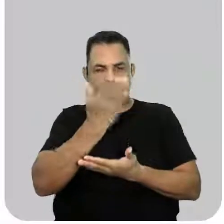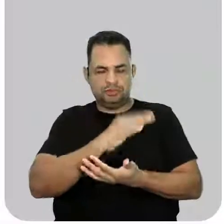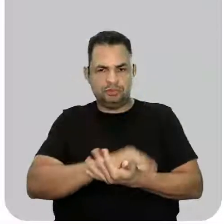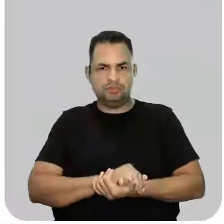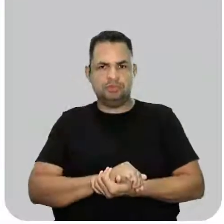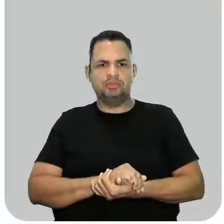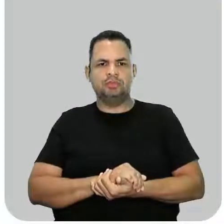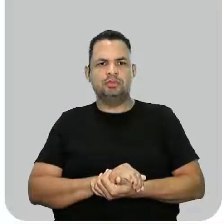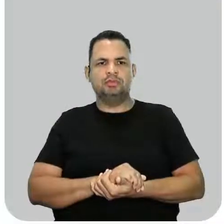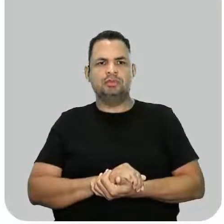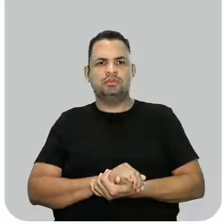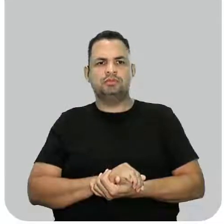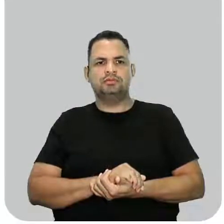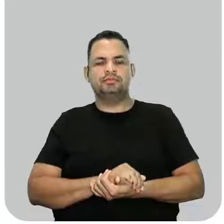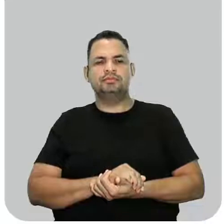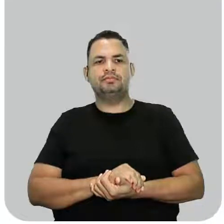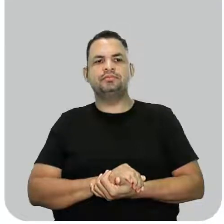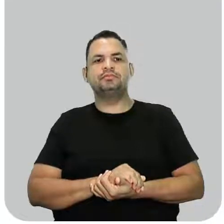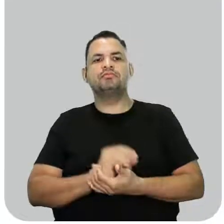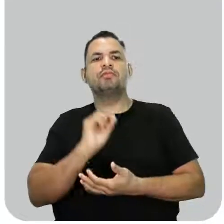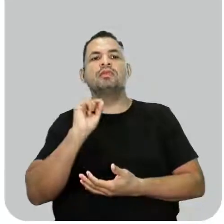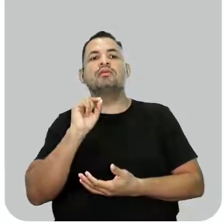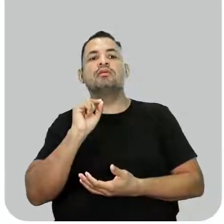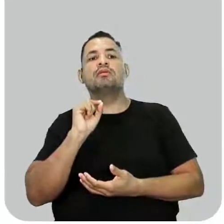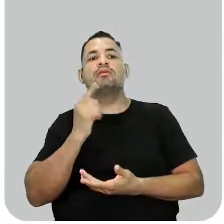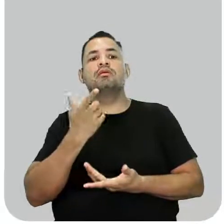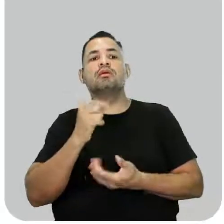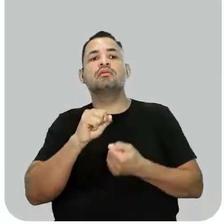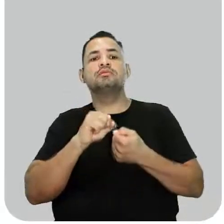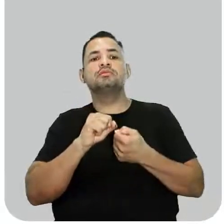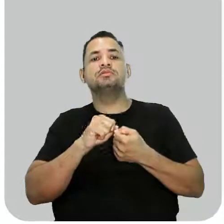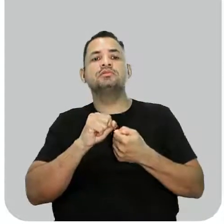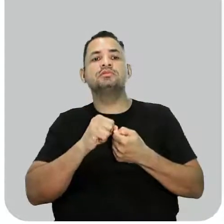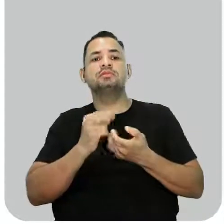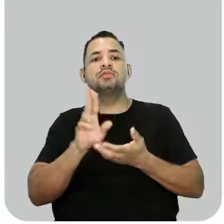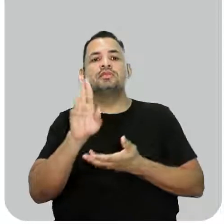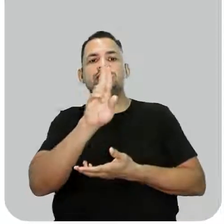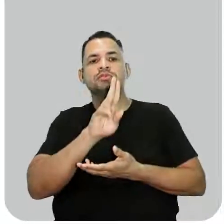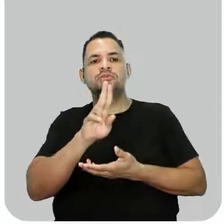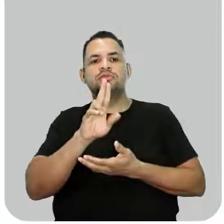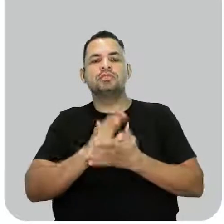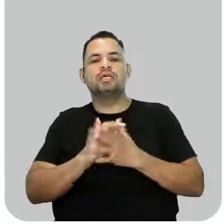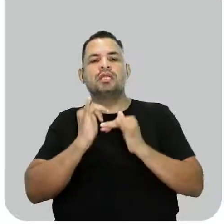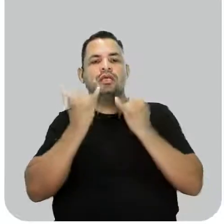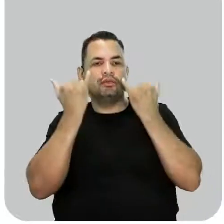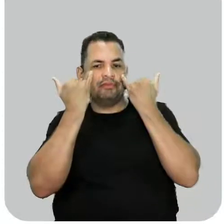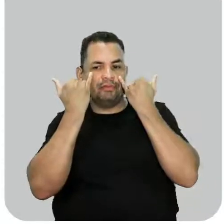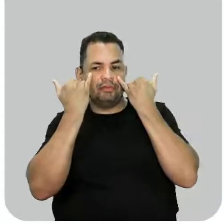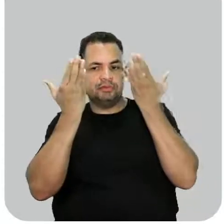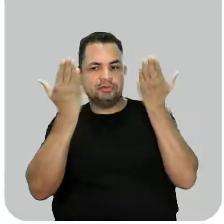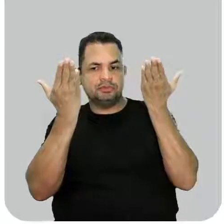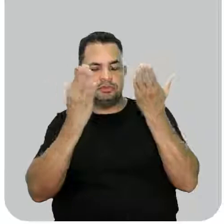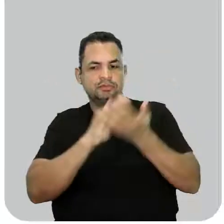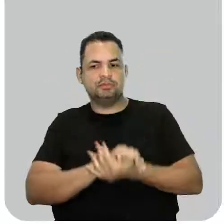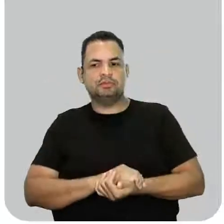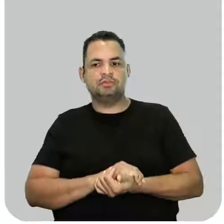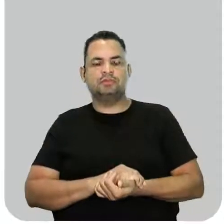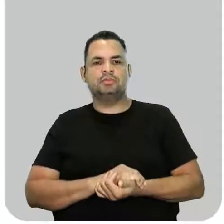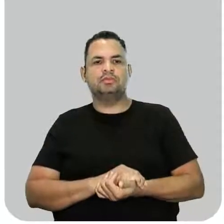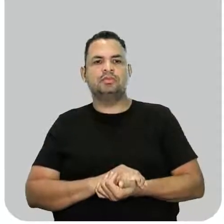O comando da questão é o que ele quer que você faça a partir daquela informação, que nesse caso é esse.